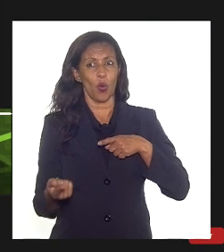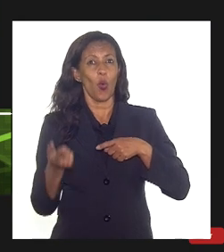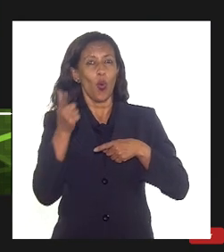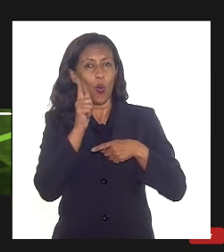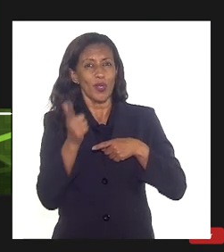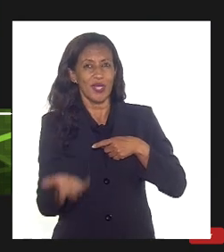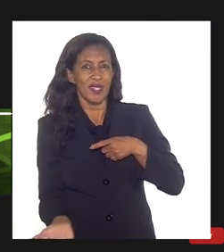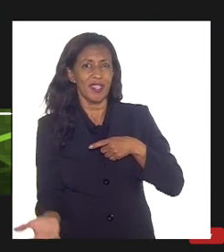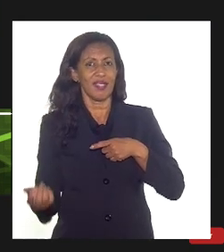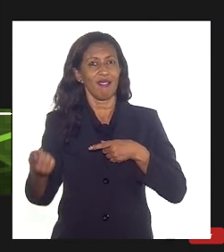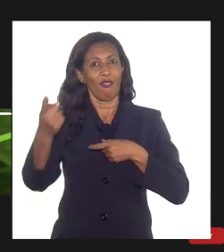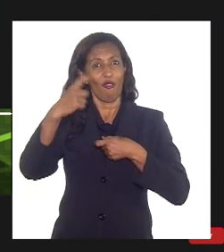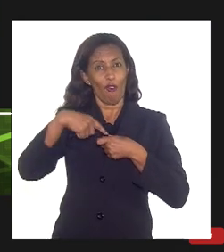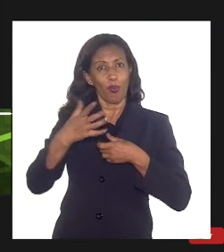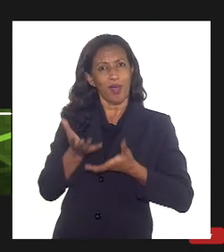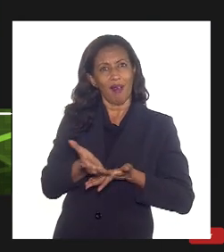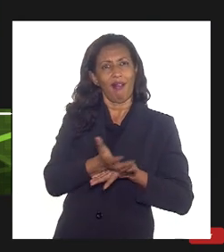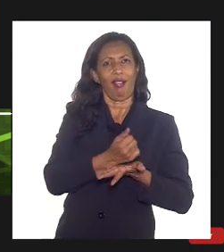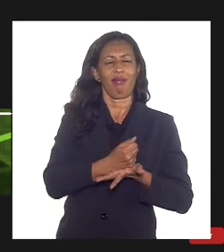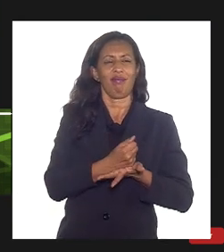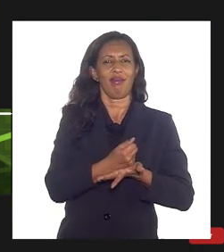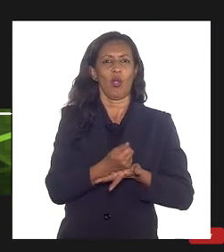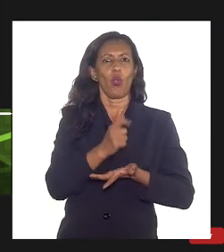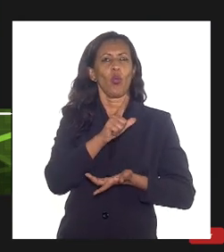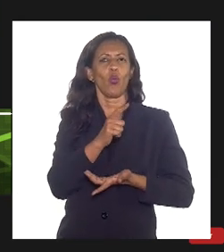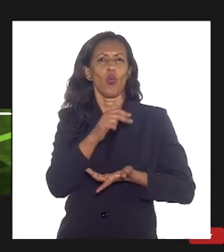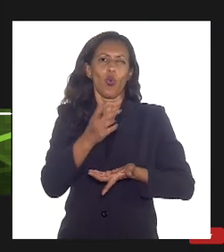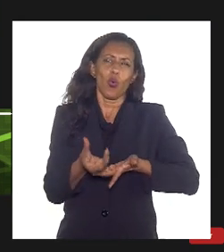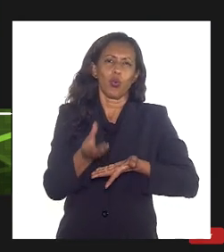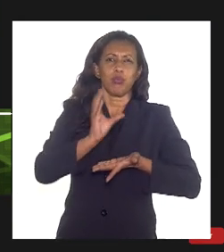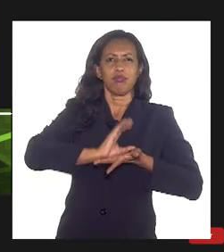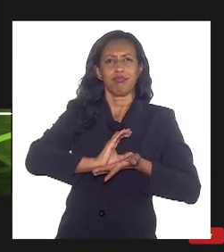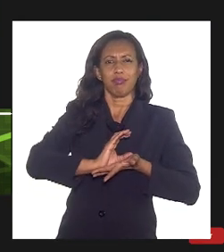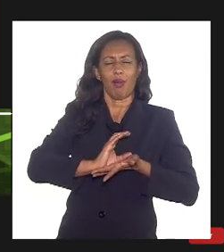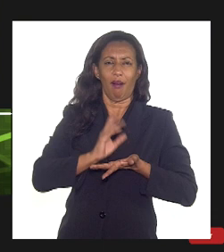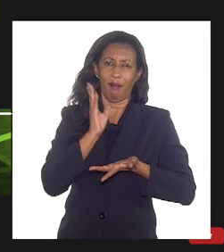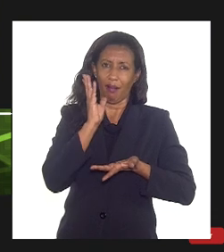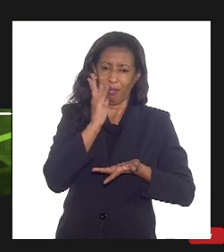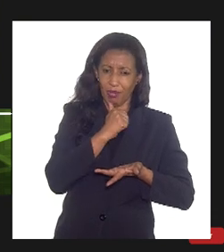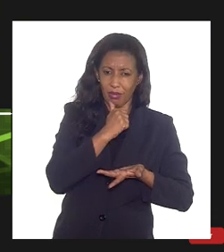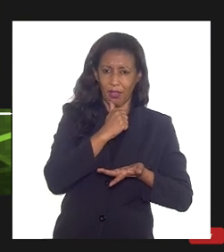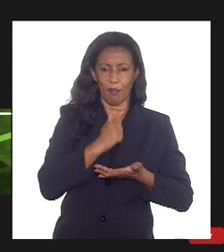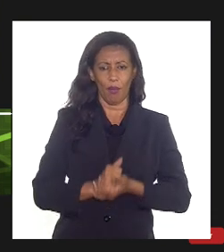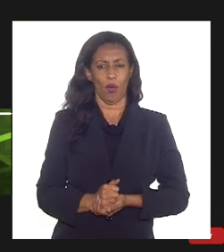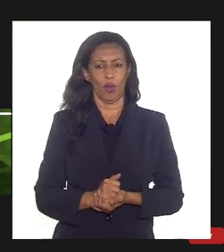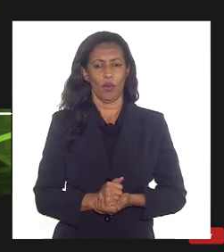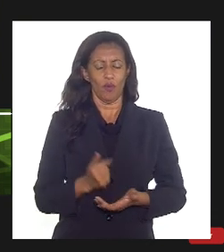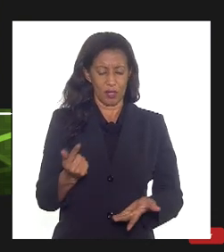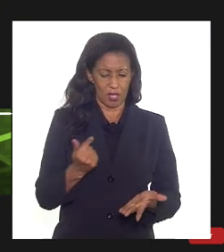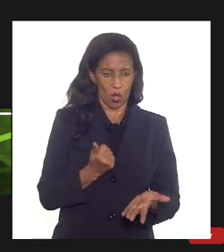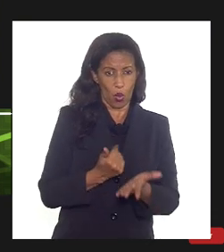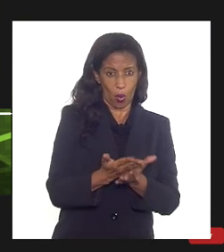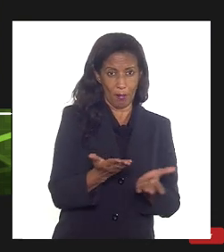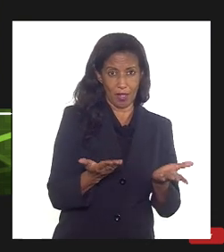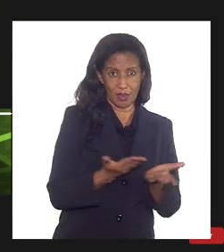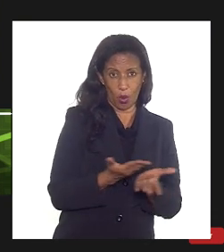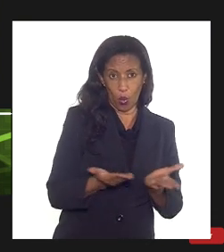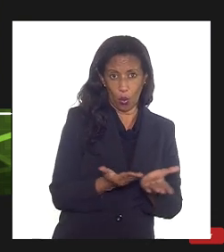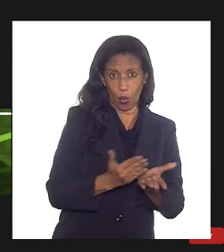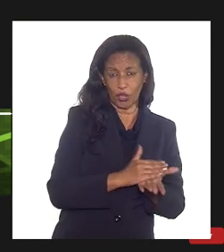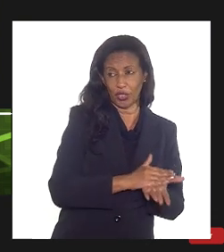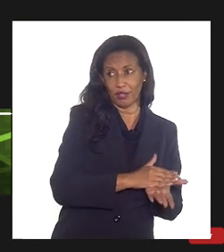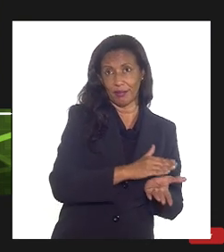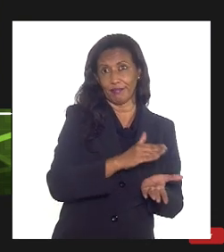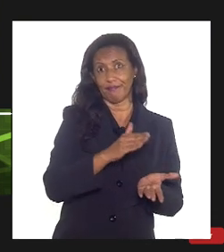então são projetos de longo prazo a gente faz o investimento agora para ter um prazo um retorno de investimento longo e esse projeto